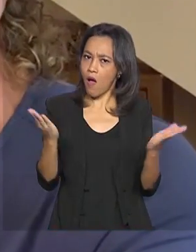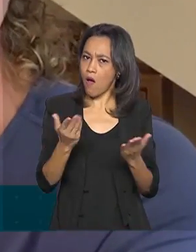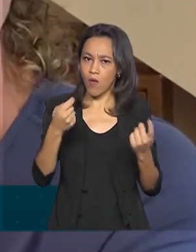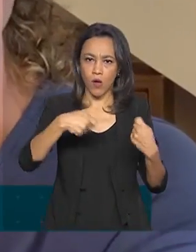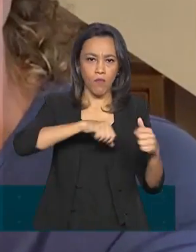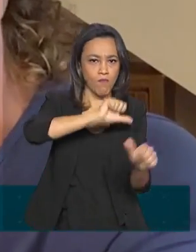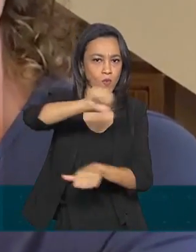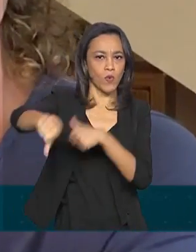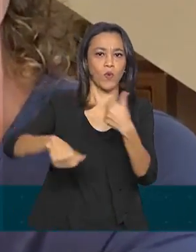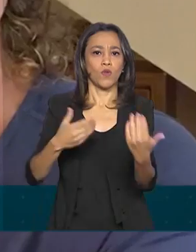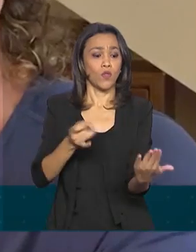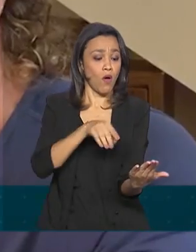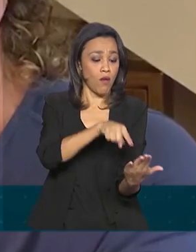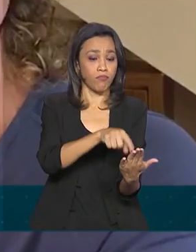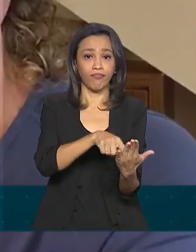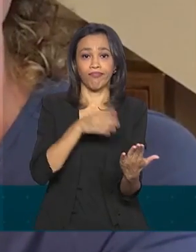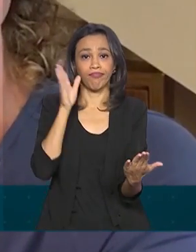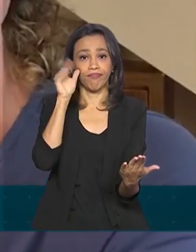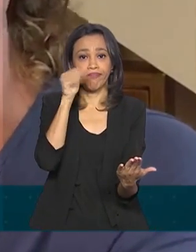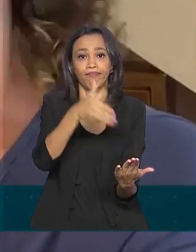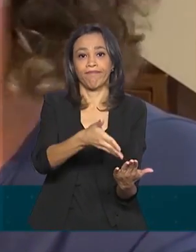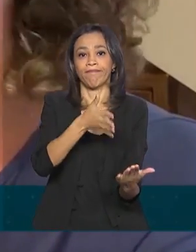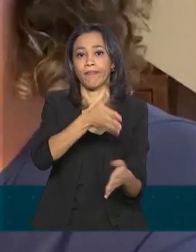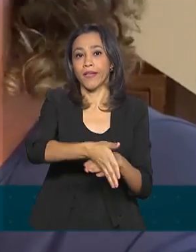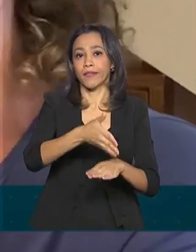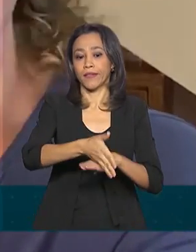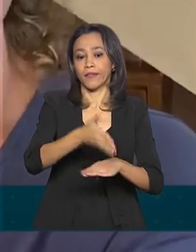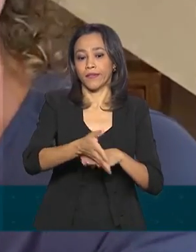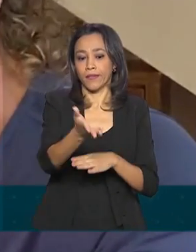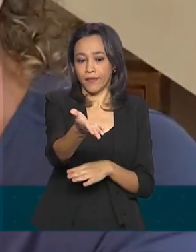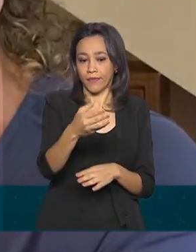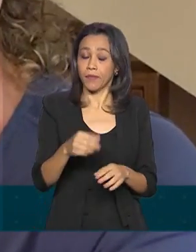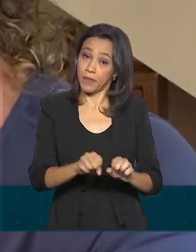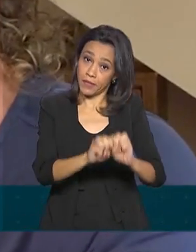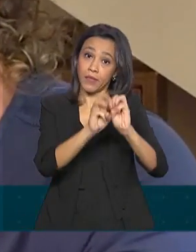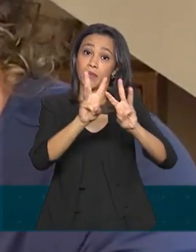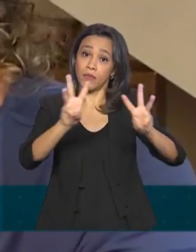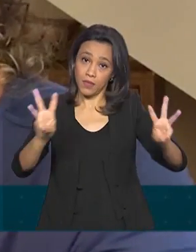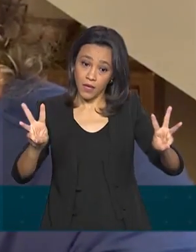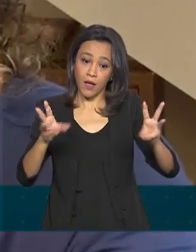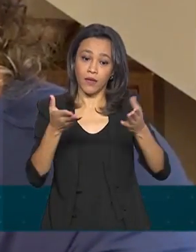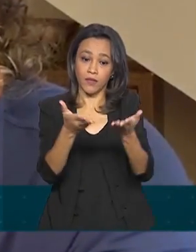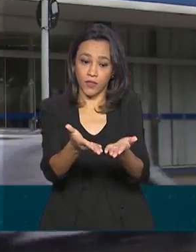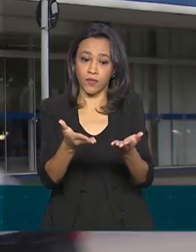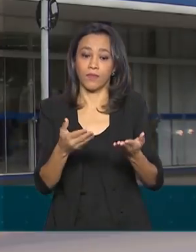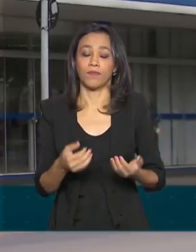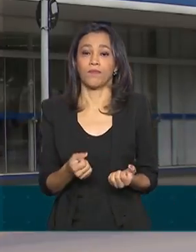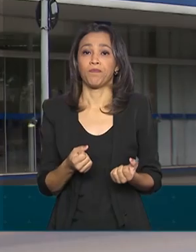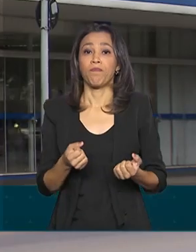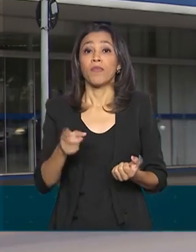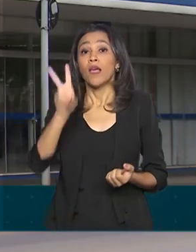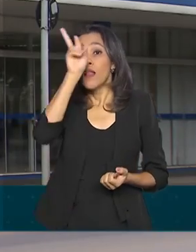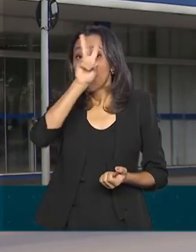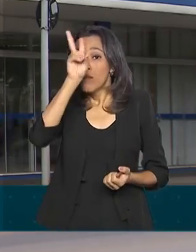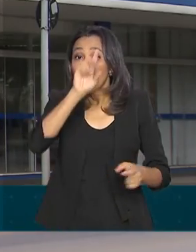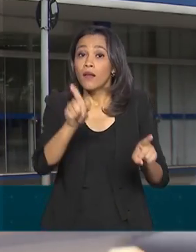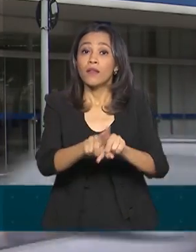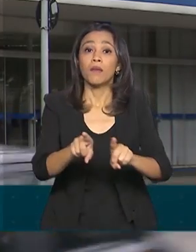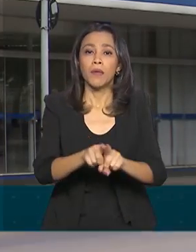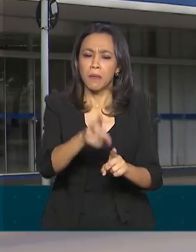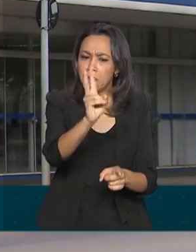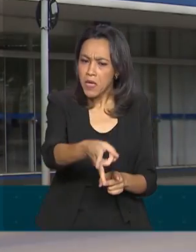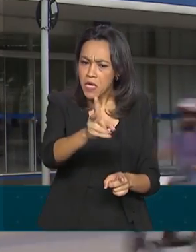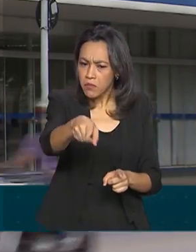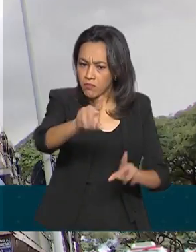oferecidos por esses canais de atendimento, como, por exemplo, o site Meu INSS. Vale lembrar que mesmo com as